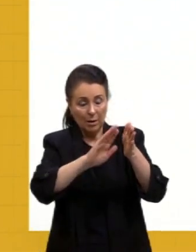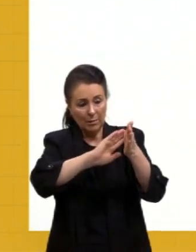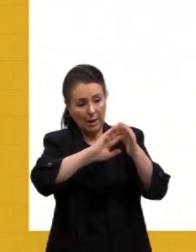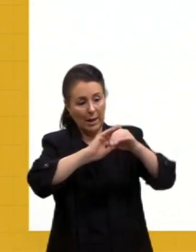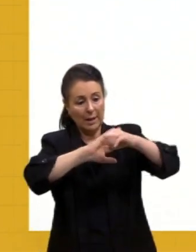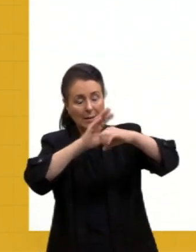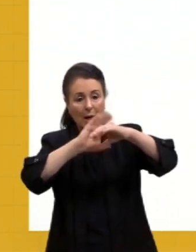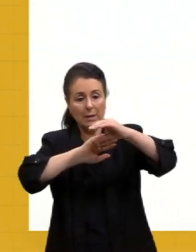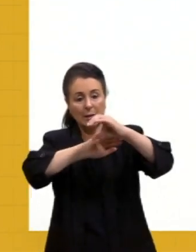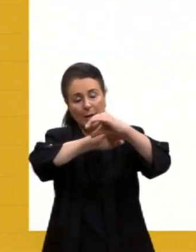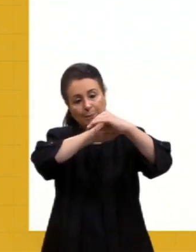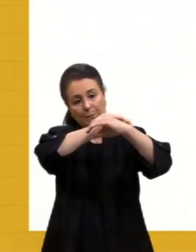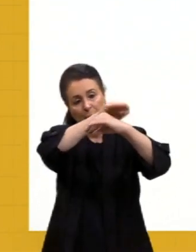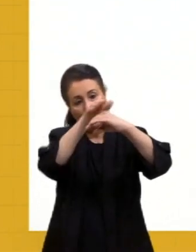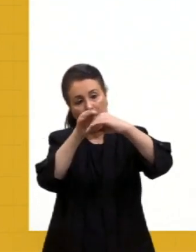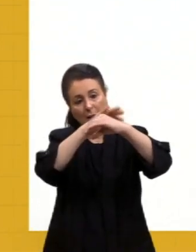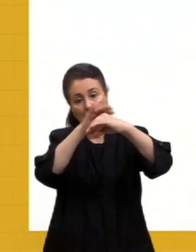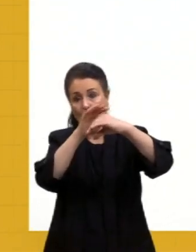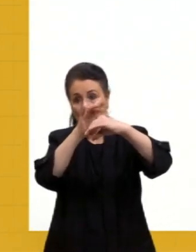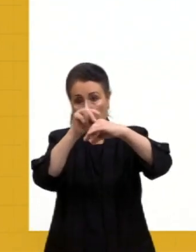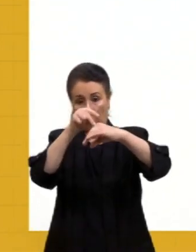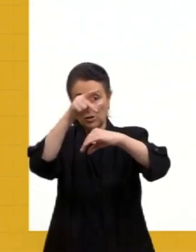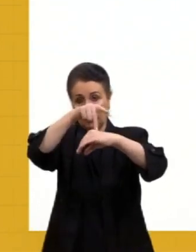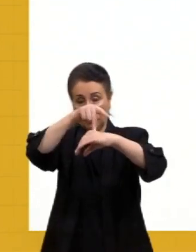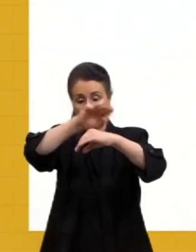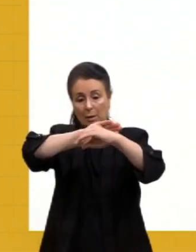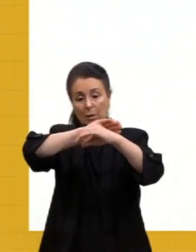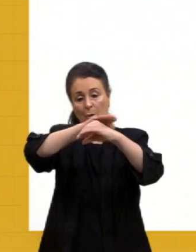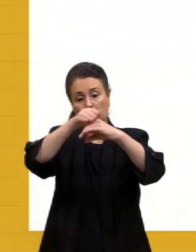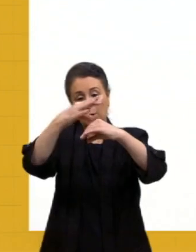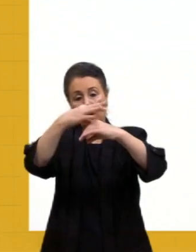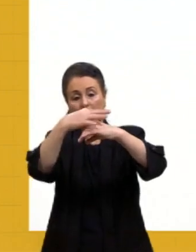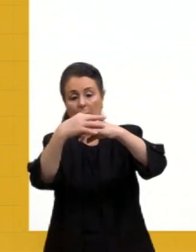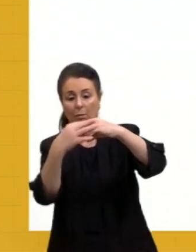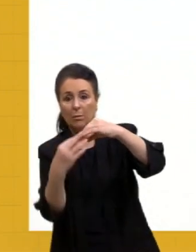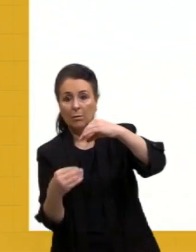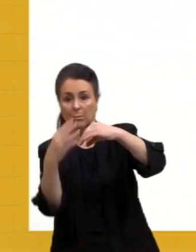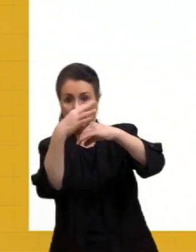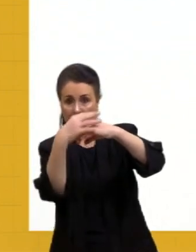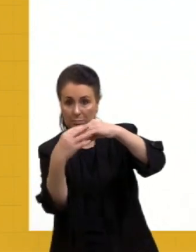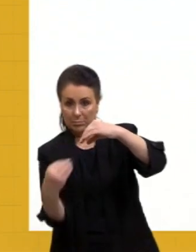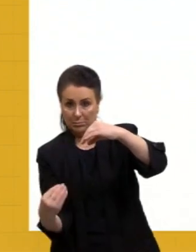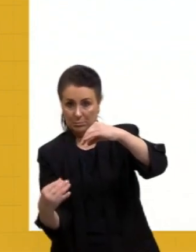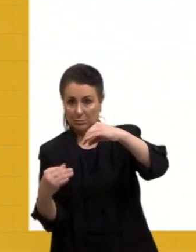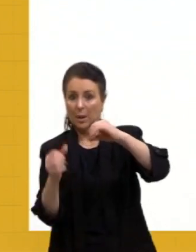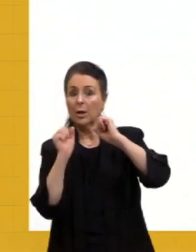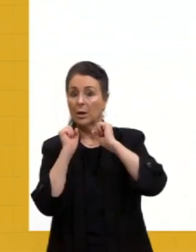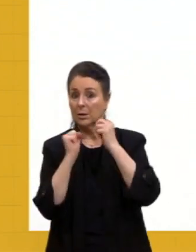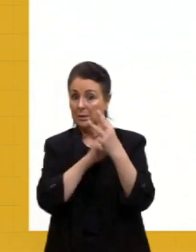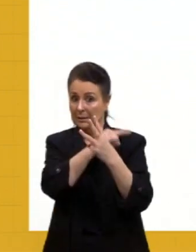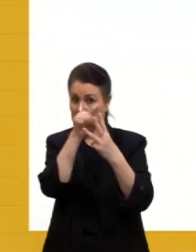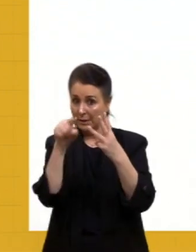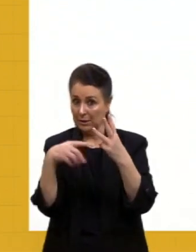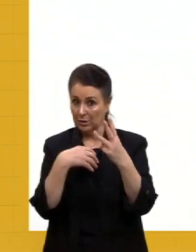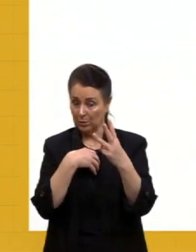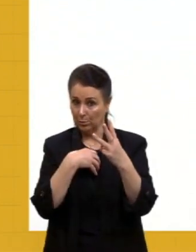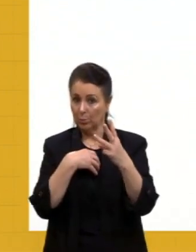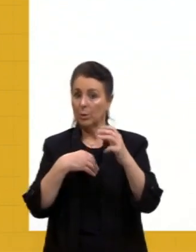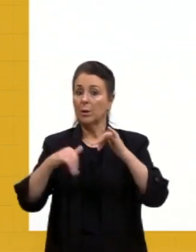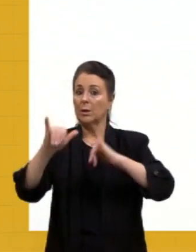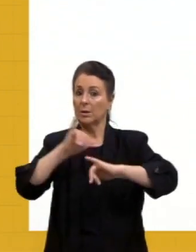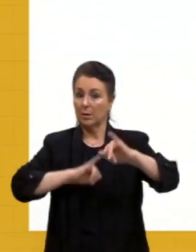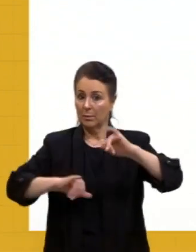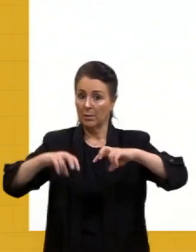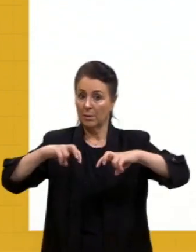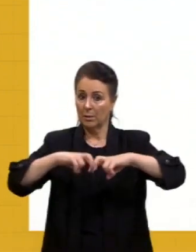rocha é degradada. Pode ser por três formas. Química, física ou biológica. Vai formar o sedimento, que